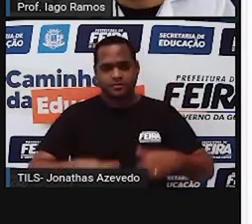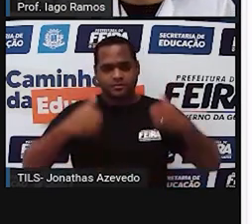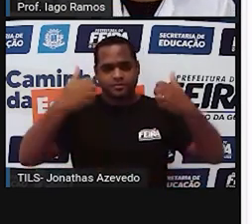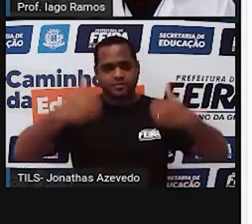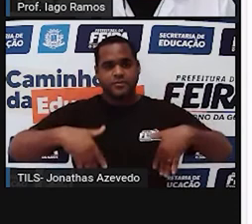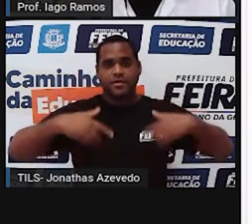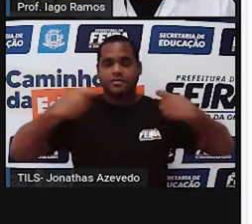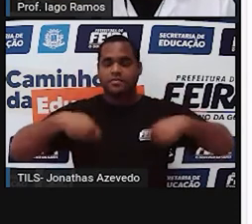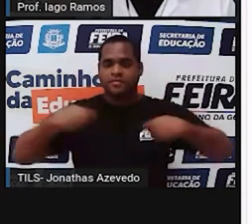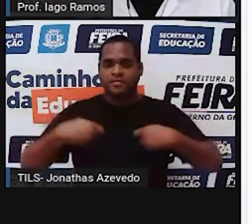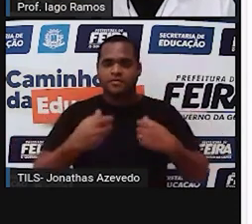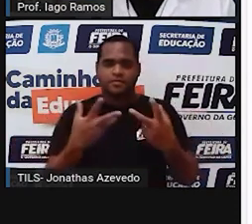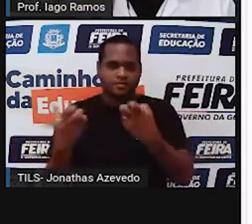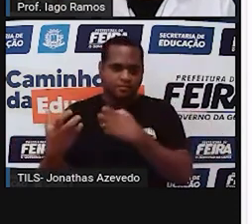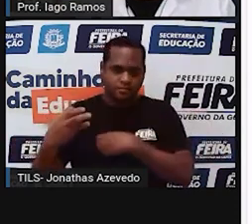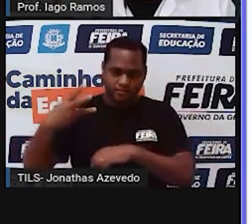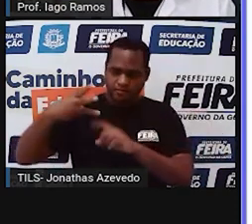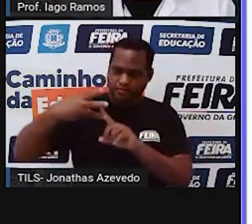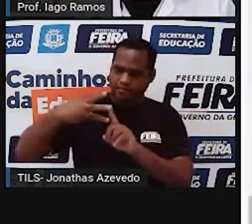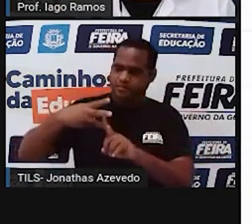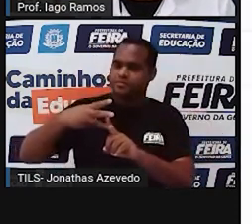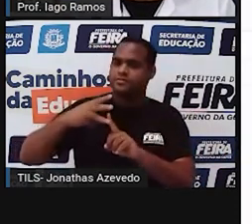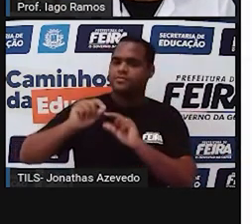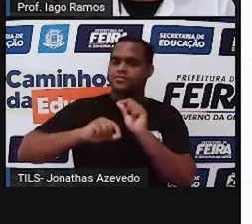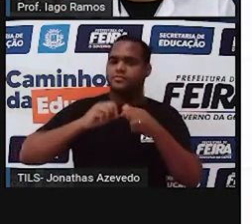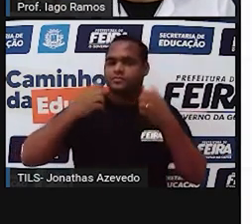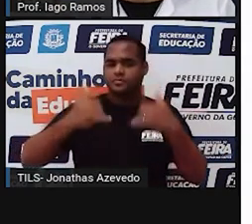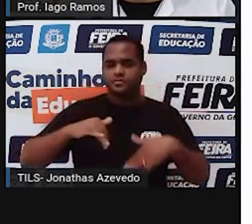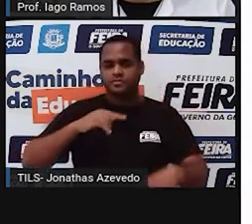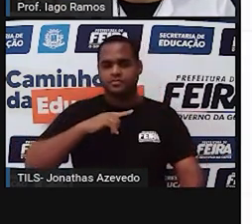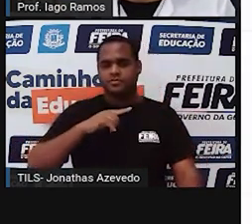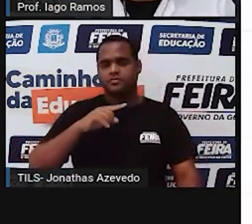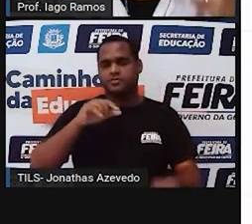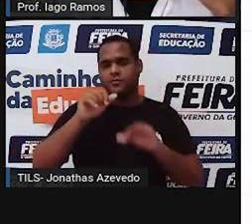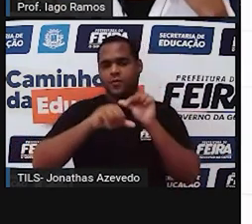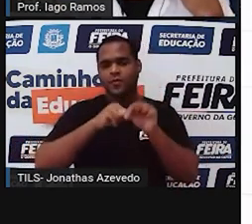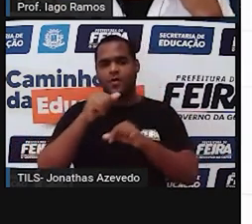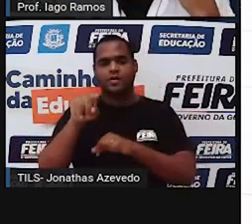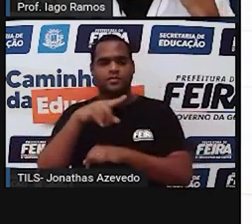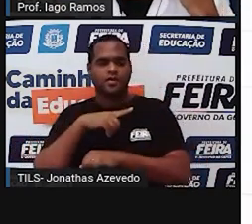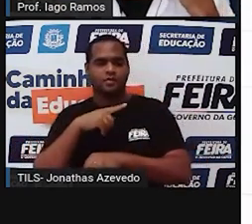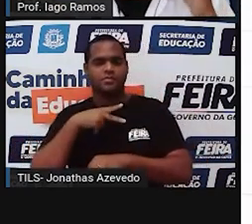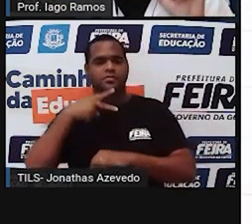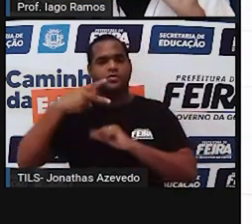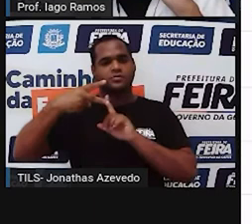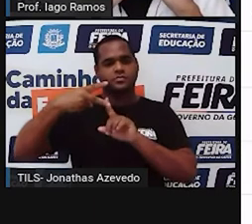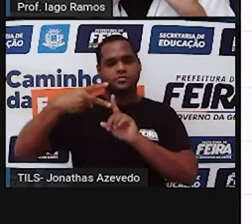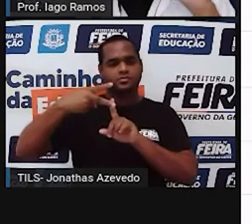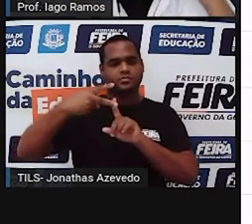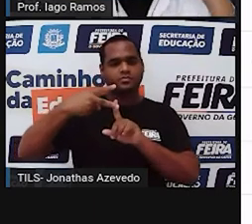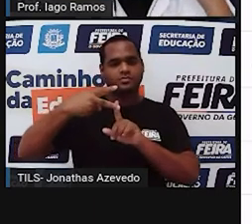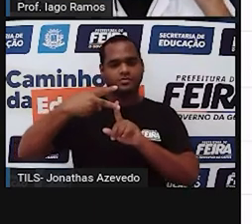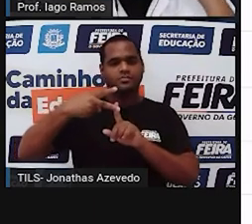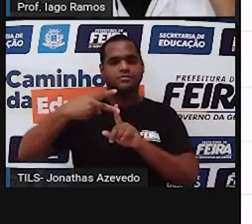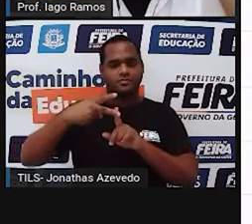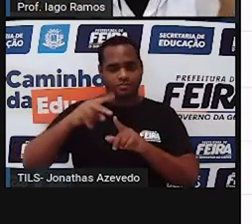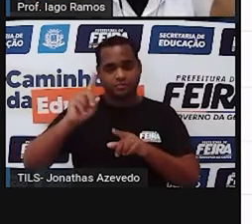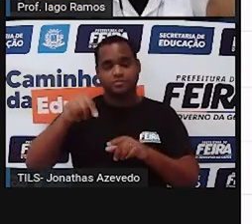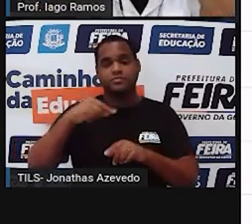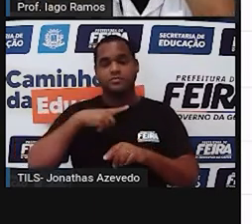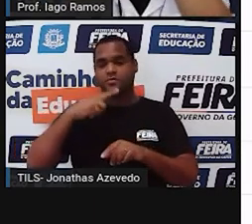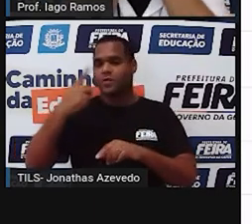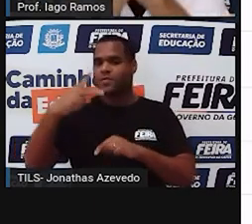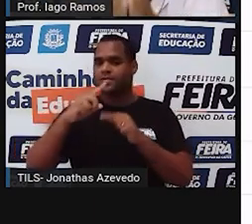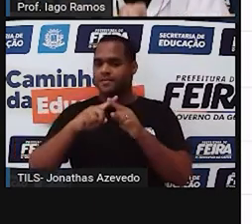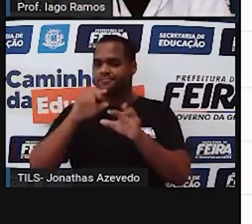perceber é que quando essa terceira corda passou ali ela dividiu o ângulo em dois ângulos tinha um ângulo só a